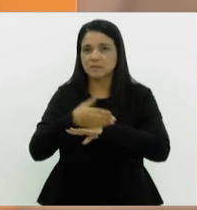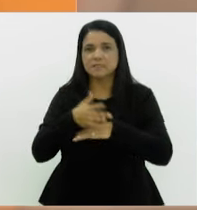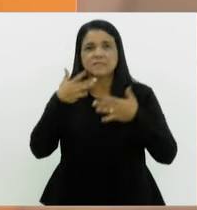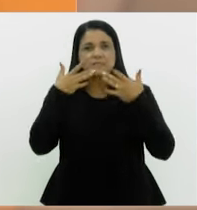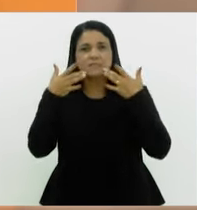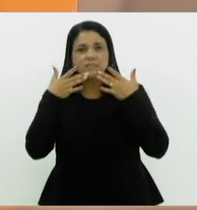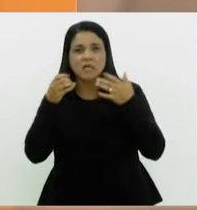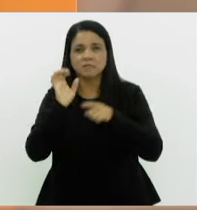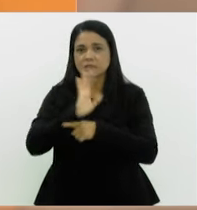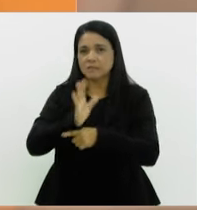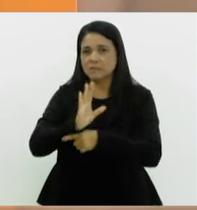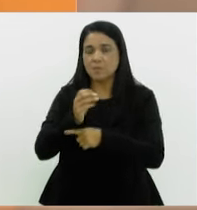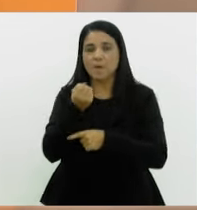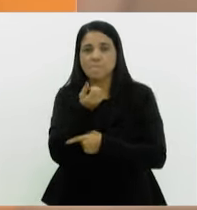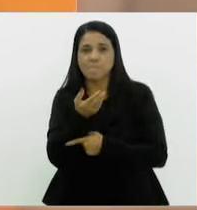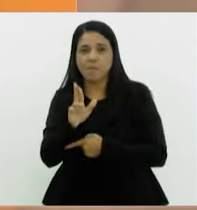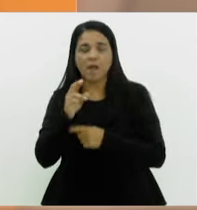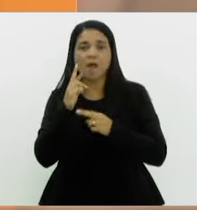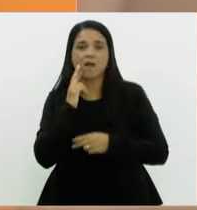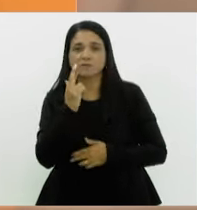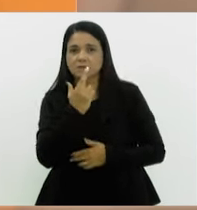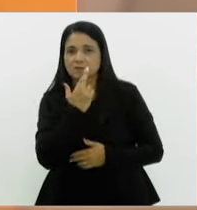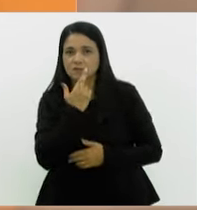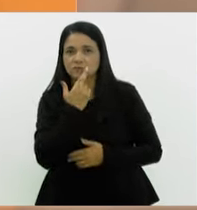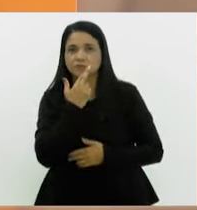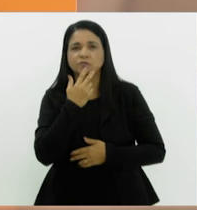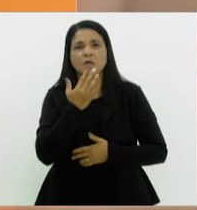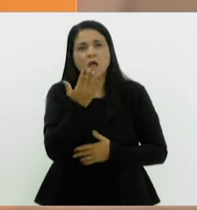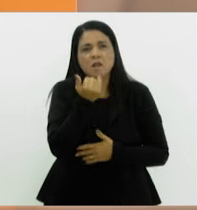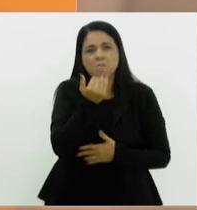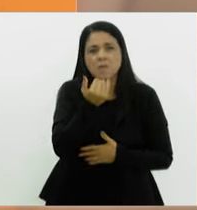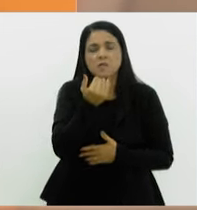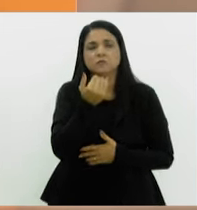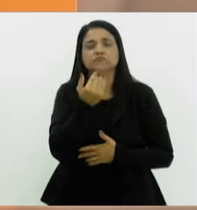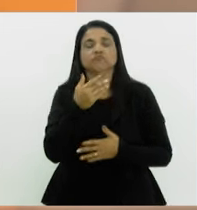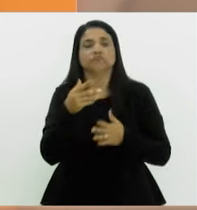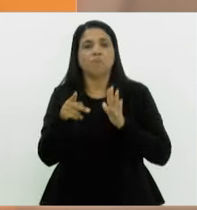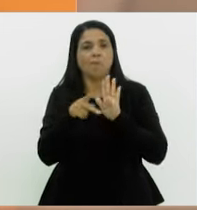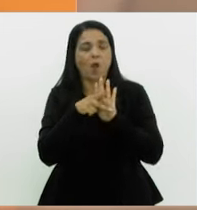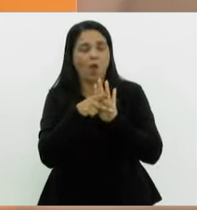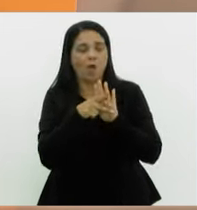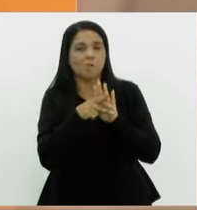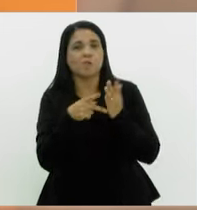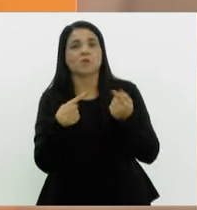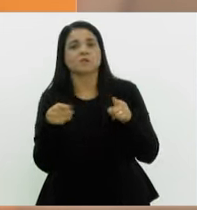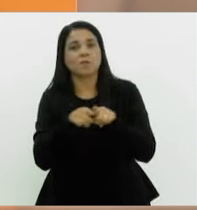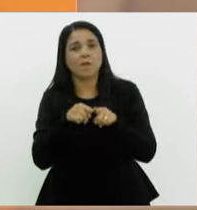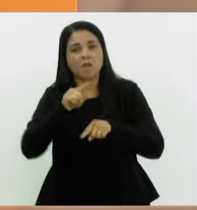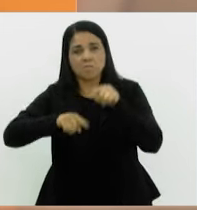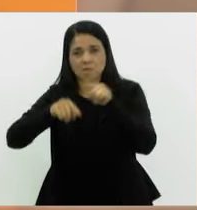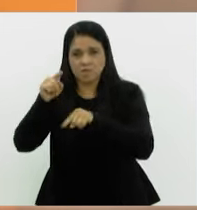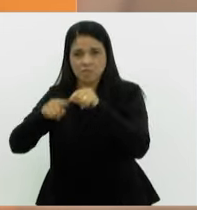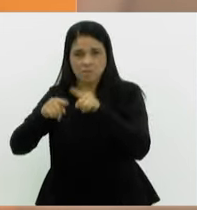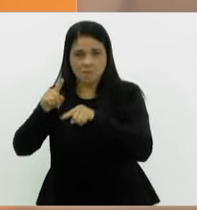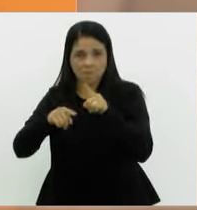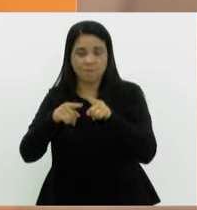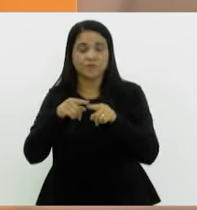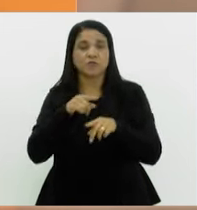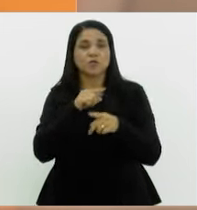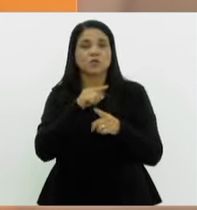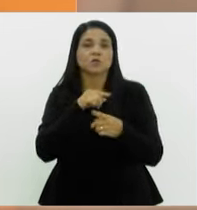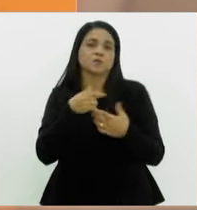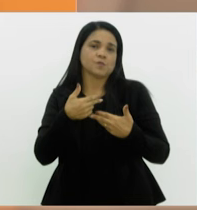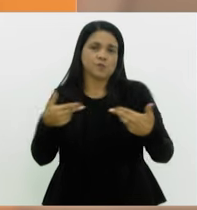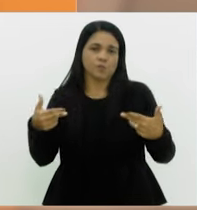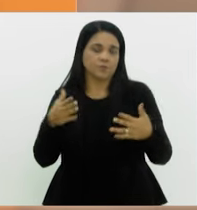teatros, cinemas, bares e restaurantes com alimentos para consumo próprio, bem como utensílios e objetos